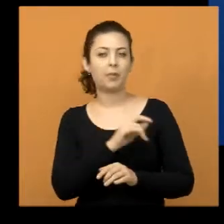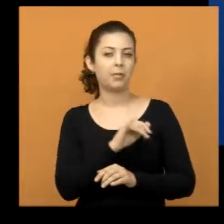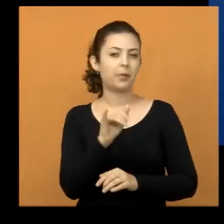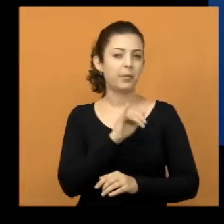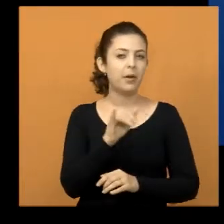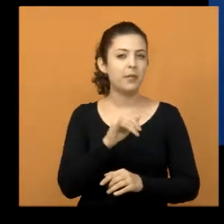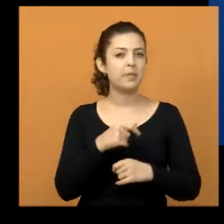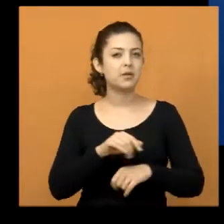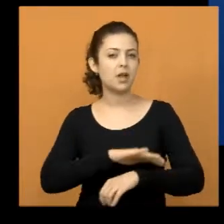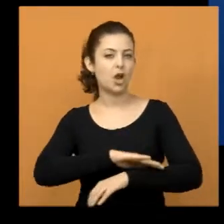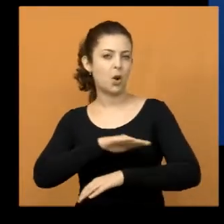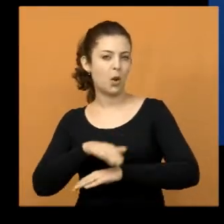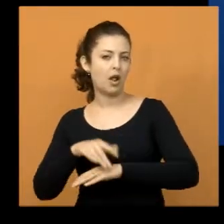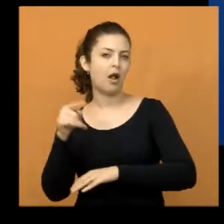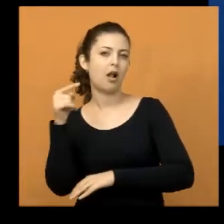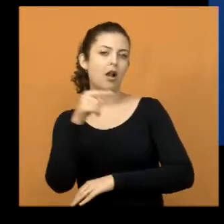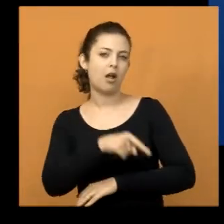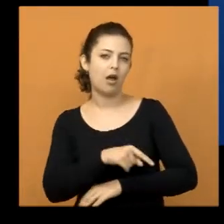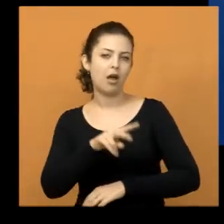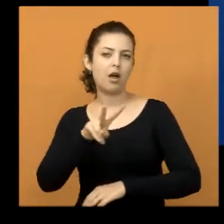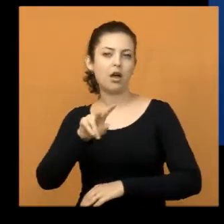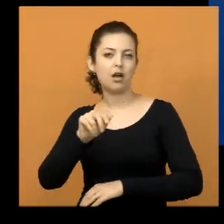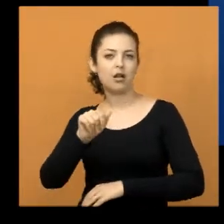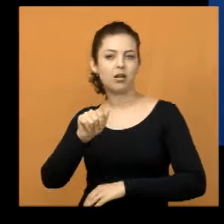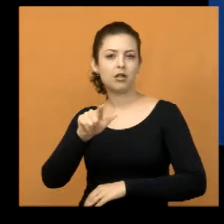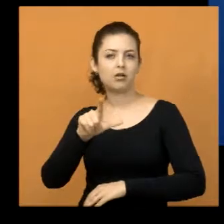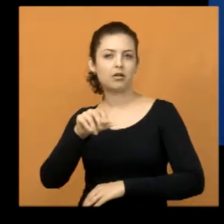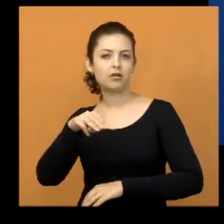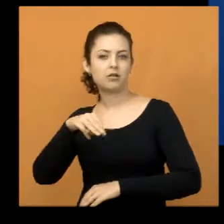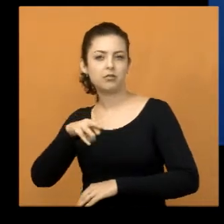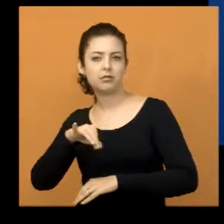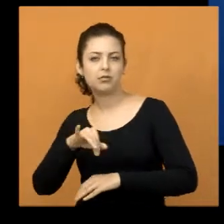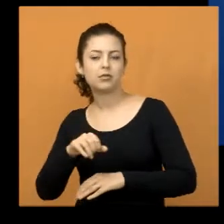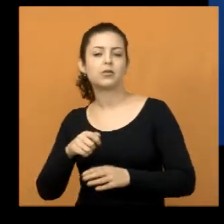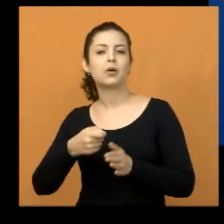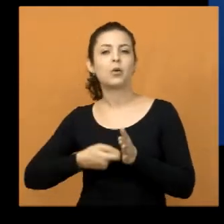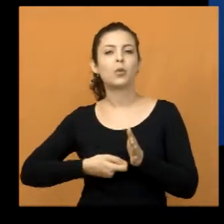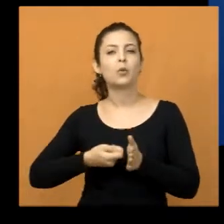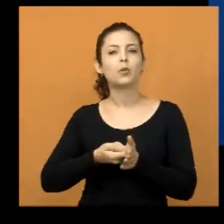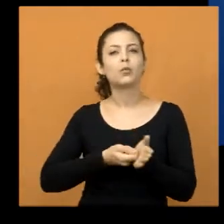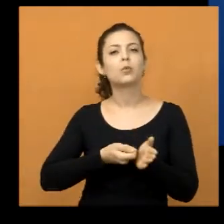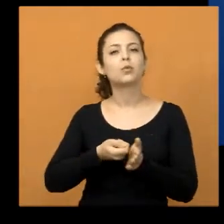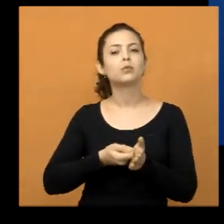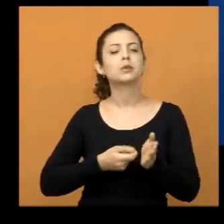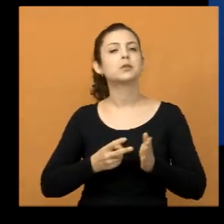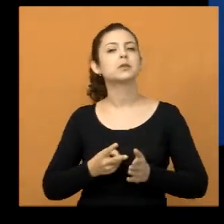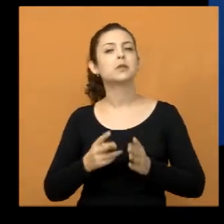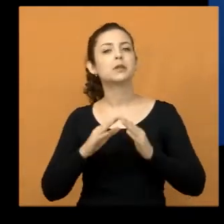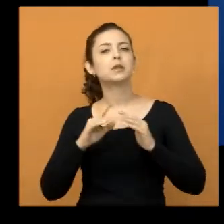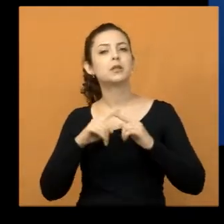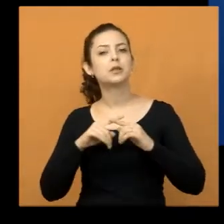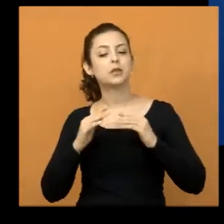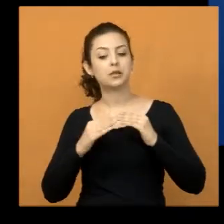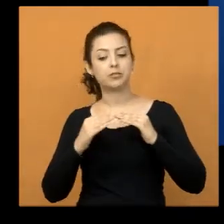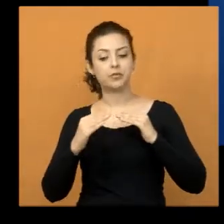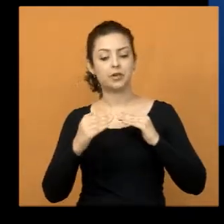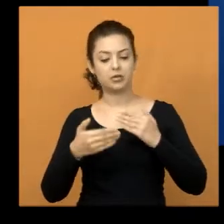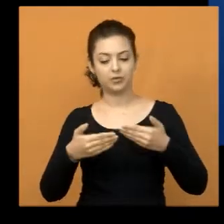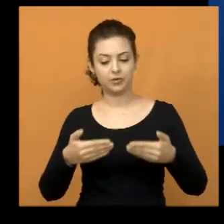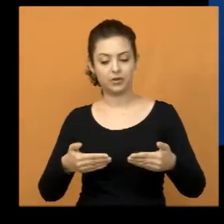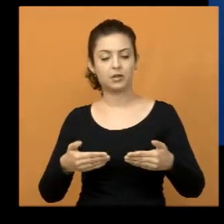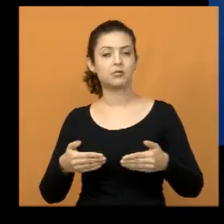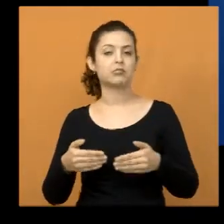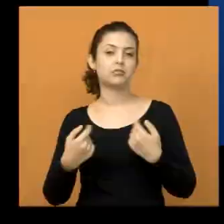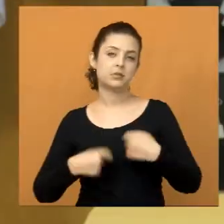necessidade de lombada lá, o vereador Valmir também está sempre cobrando. A gente percebeu ali, em frente à igreja, é uma necessidade também. Então,